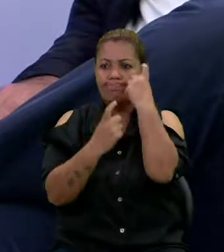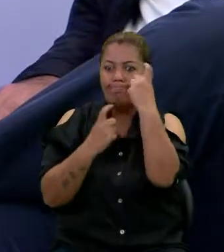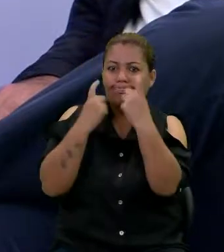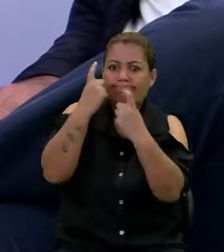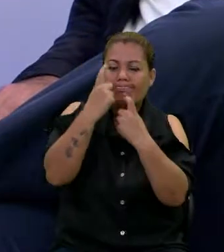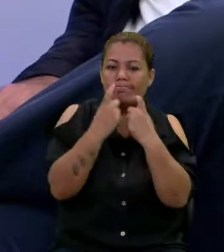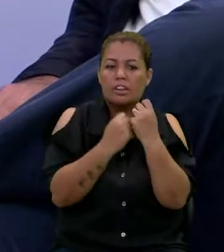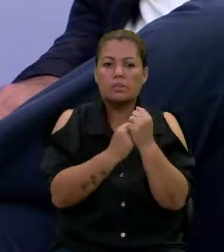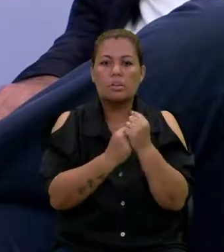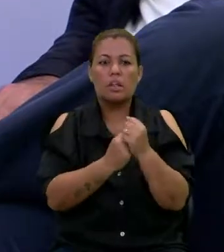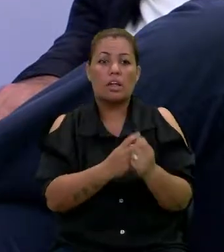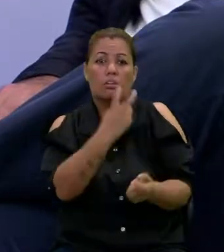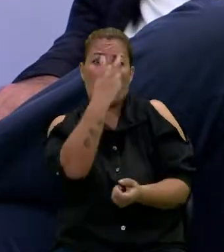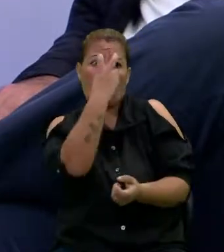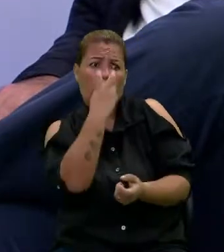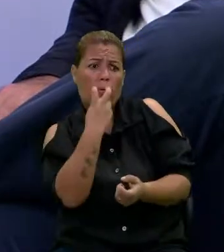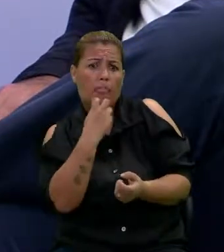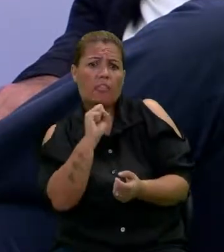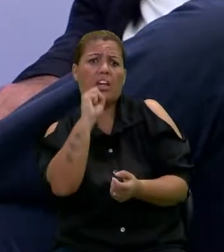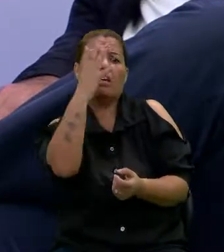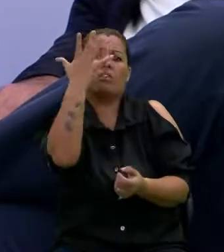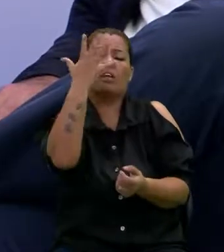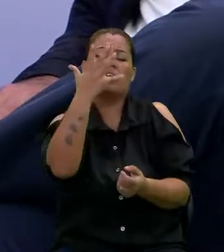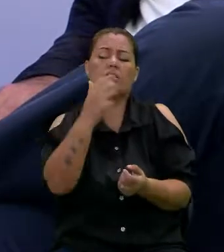Não têm como ver o que está acontecendo.